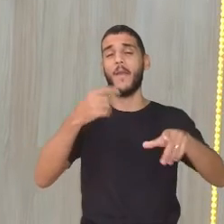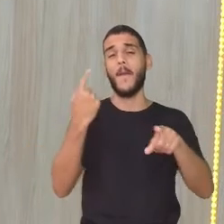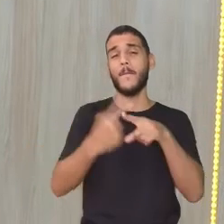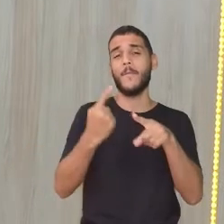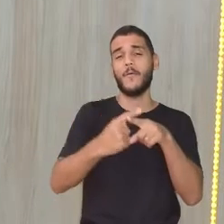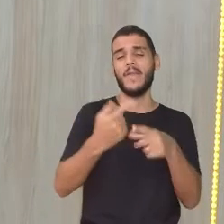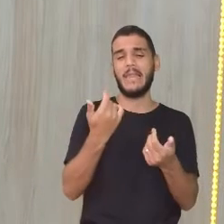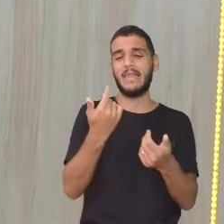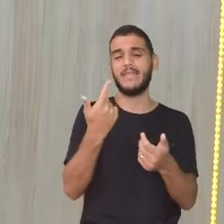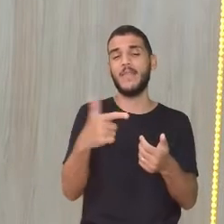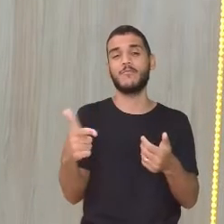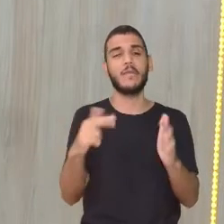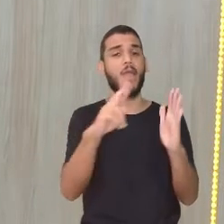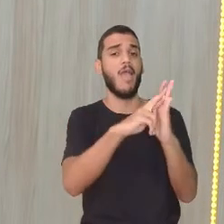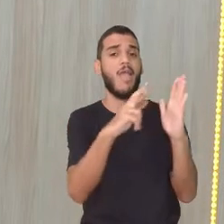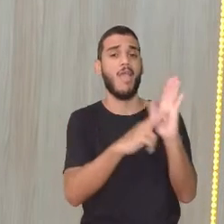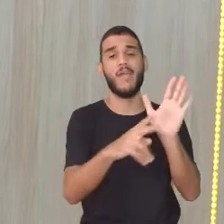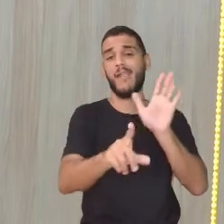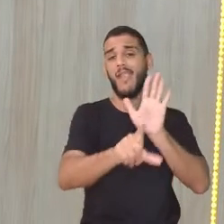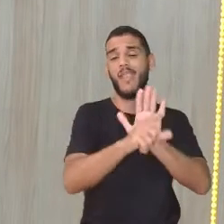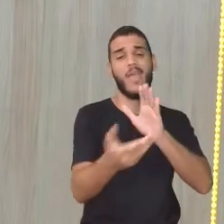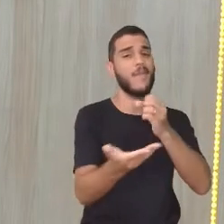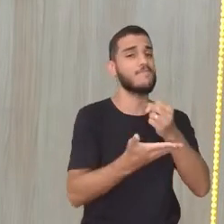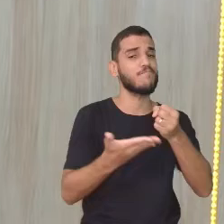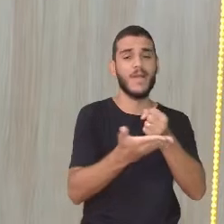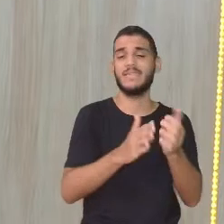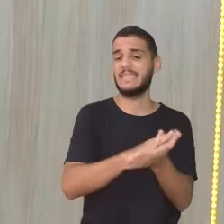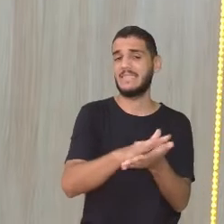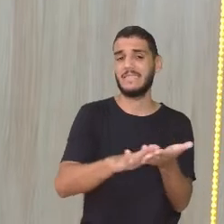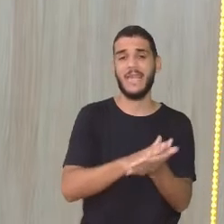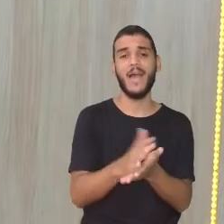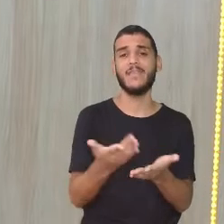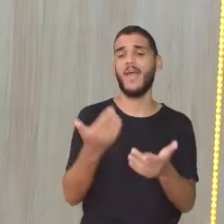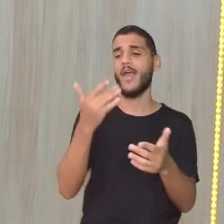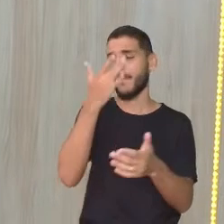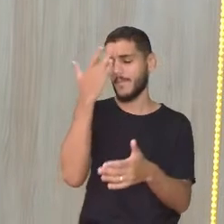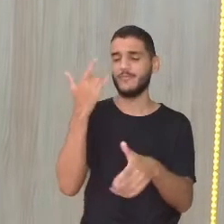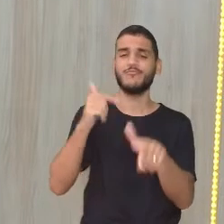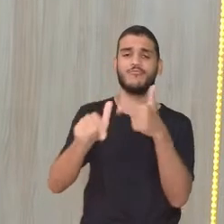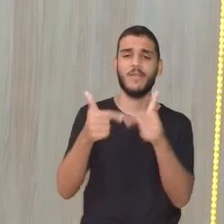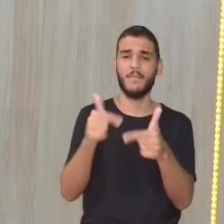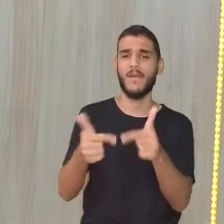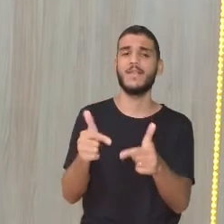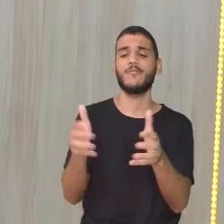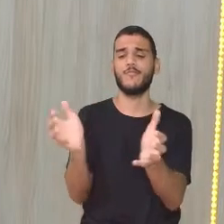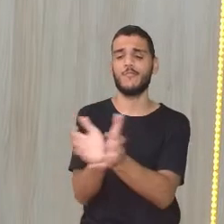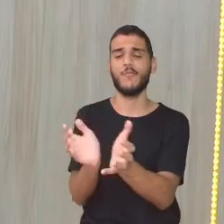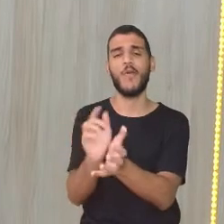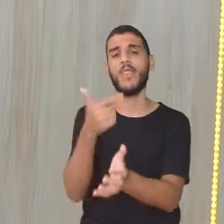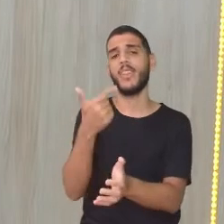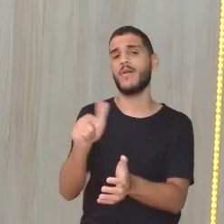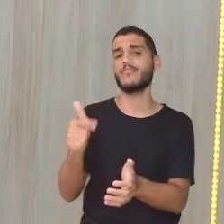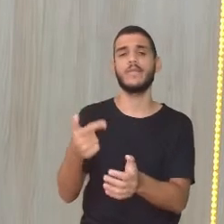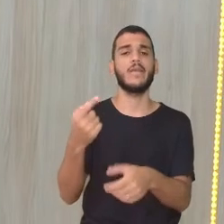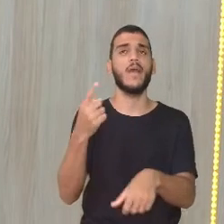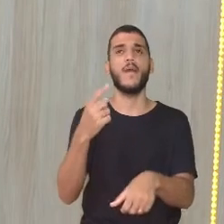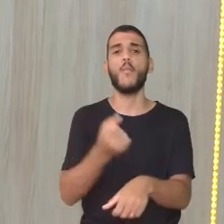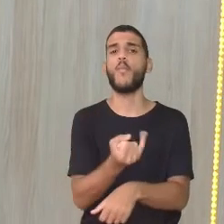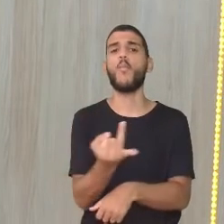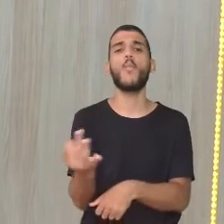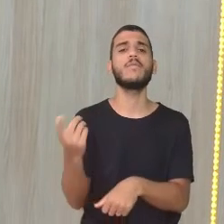tudo, né? A gente não tem já uma base toda fundamentada. Os trabalhadores não tinham, né? A questão da carga horária,